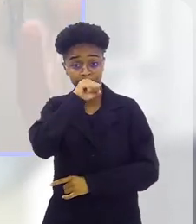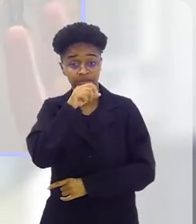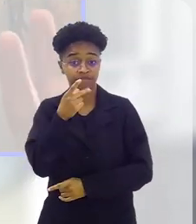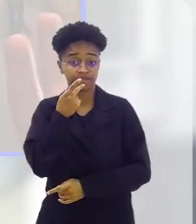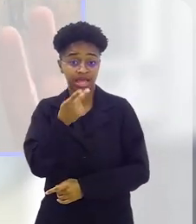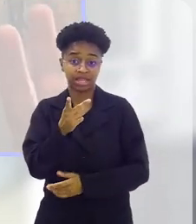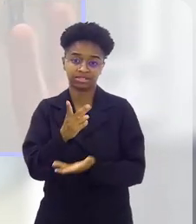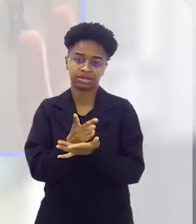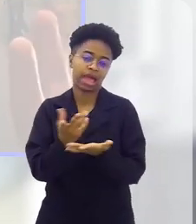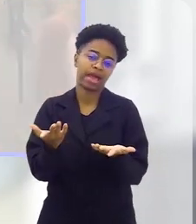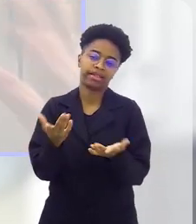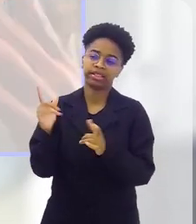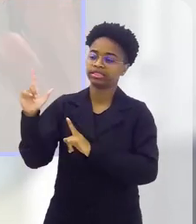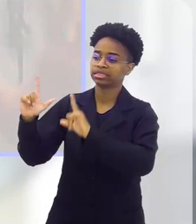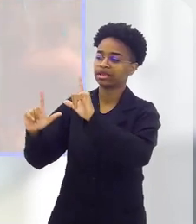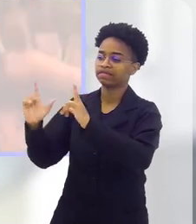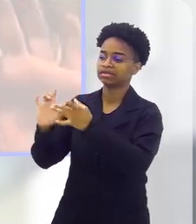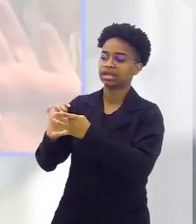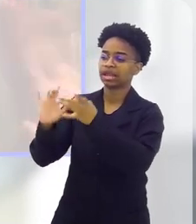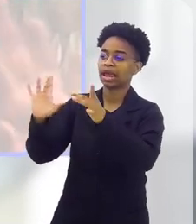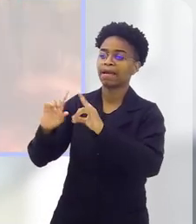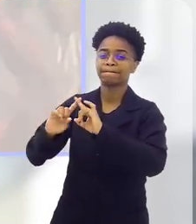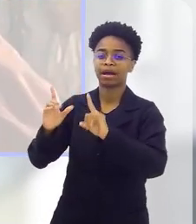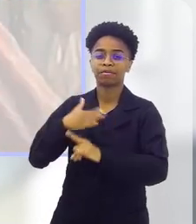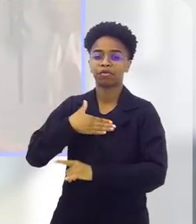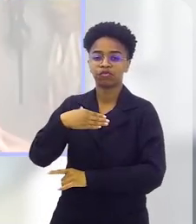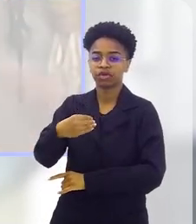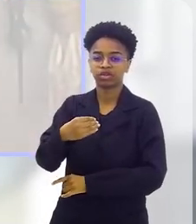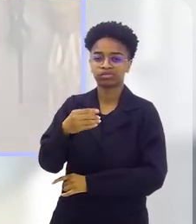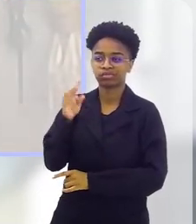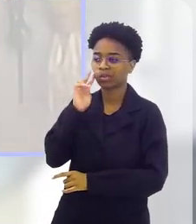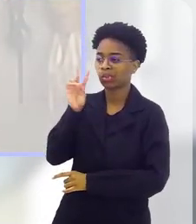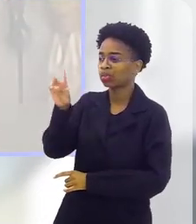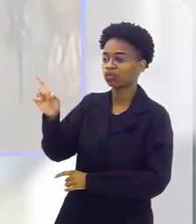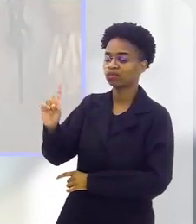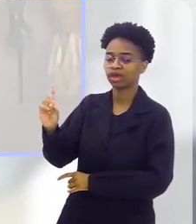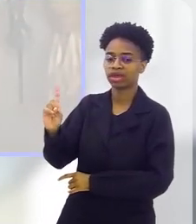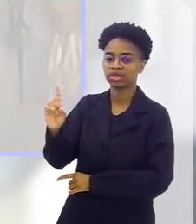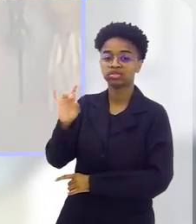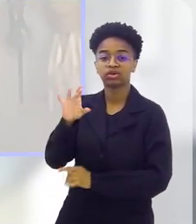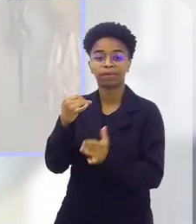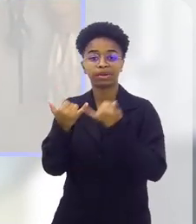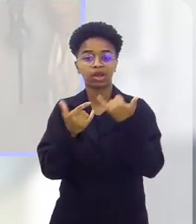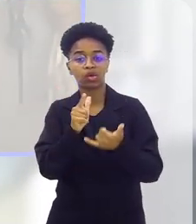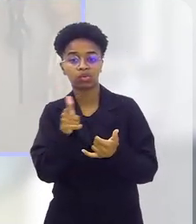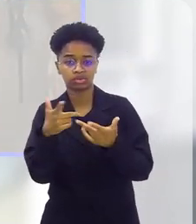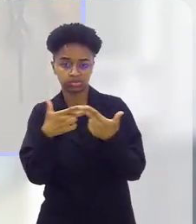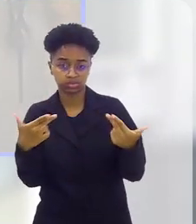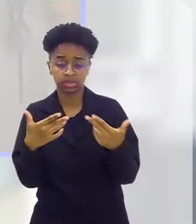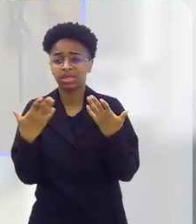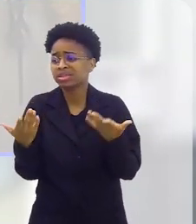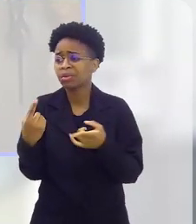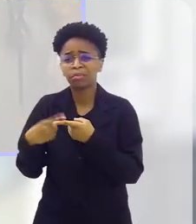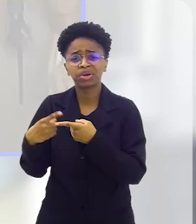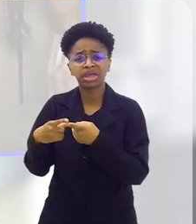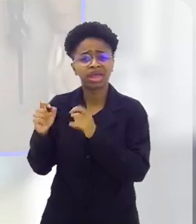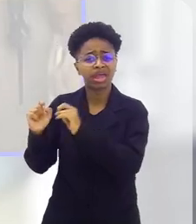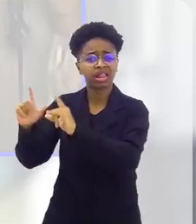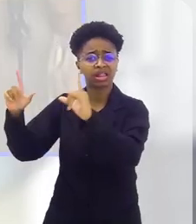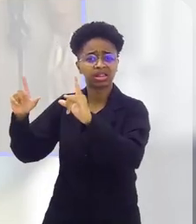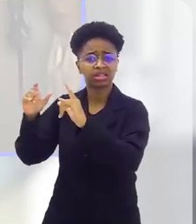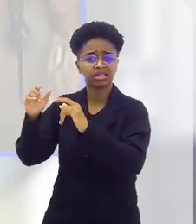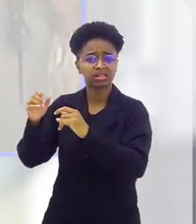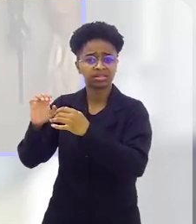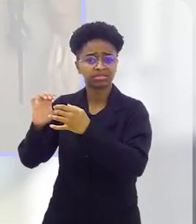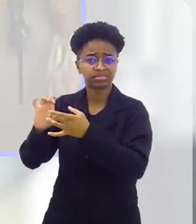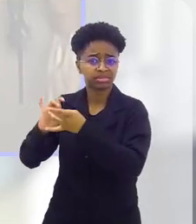mães falam muitas vezes assim, a televisão está ligada, mas meu filho não olha não, fica brincando de outra coisa. E você fala, então por que a